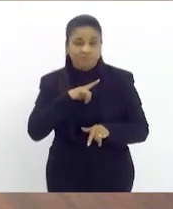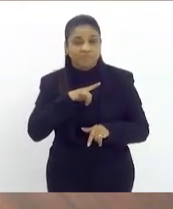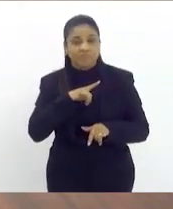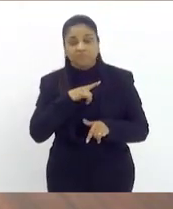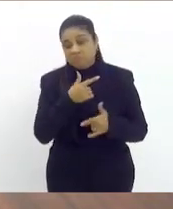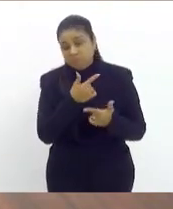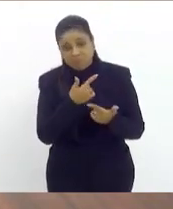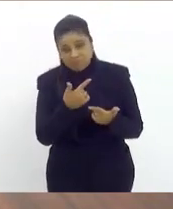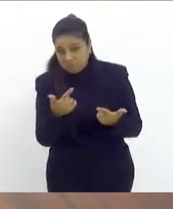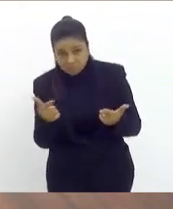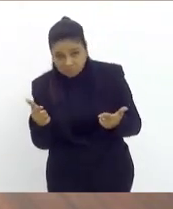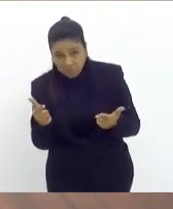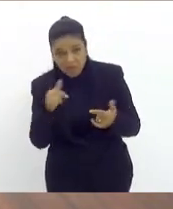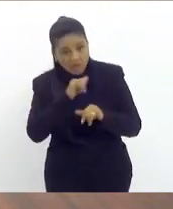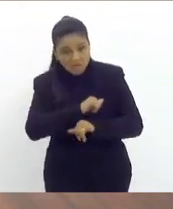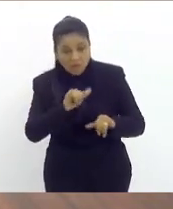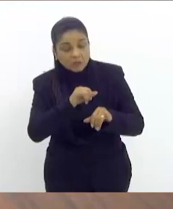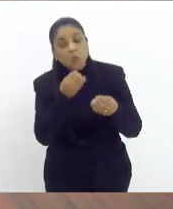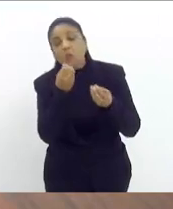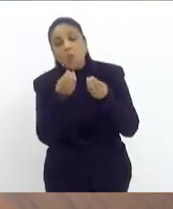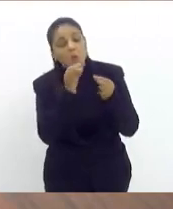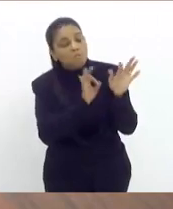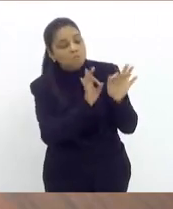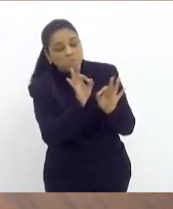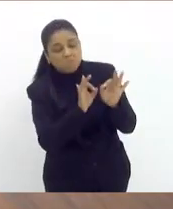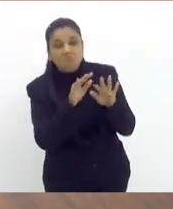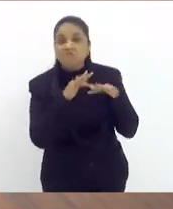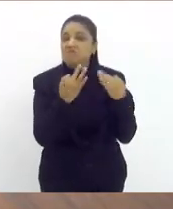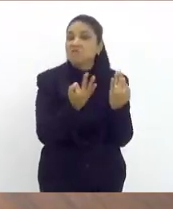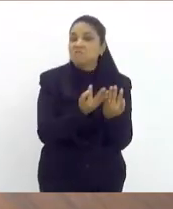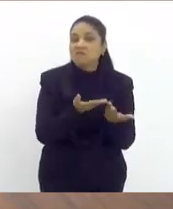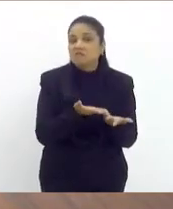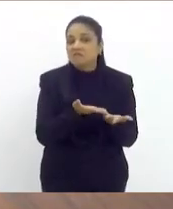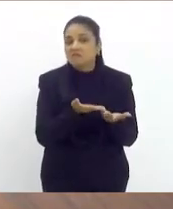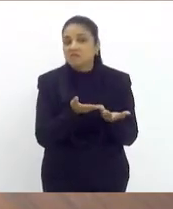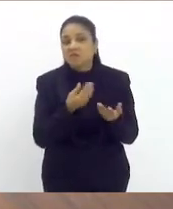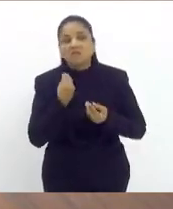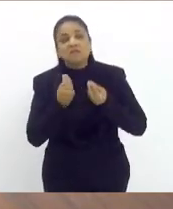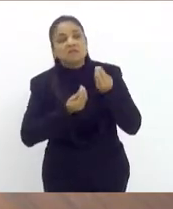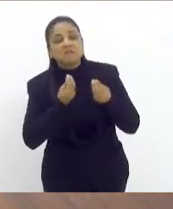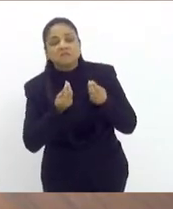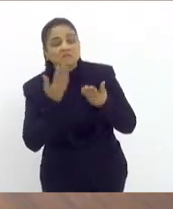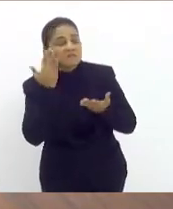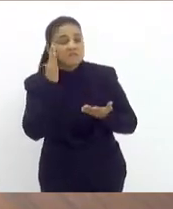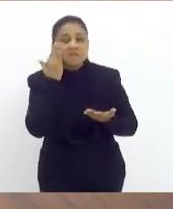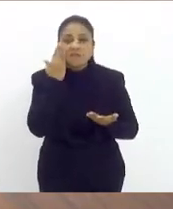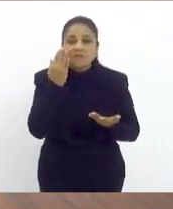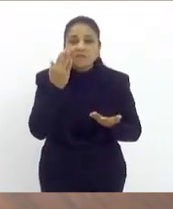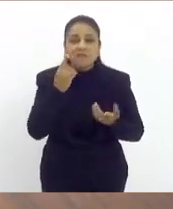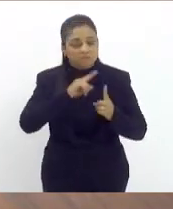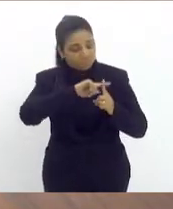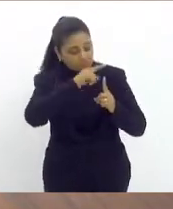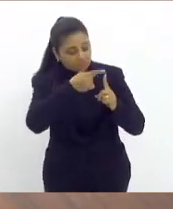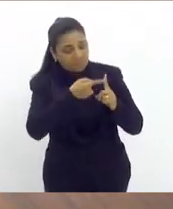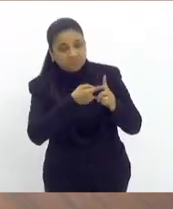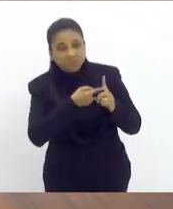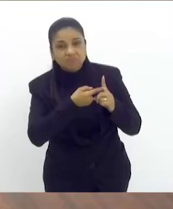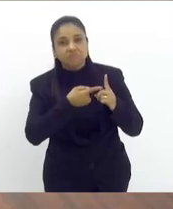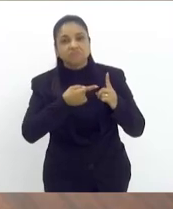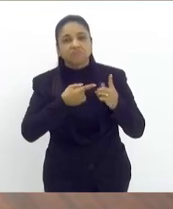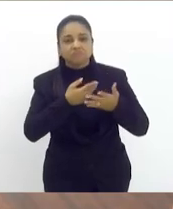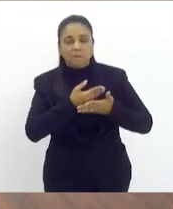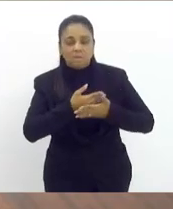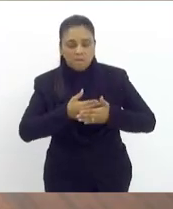fazer o planejamento familiar, não tem como entender o processo de gestação e muito